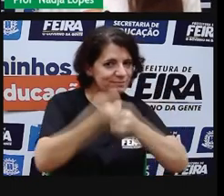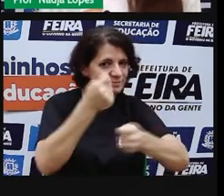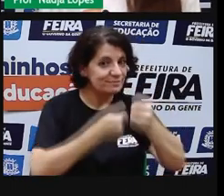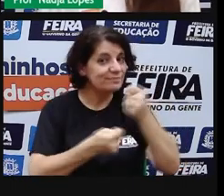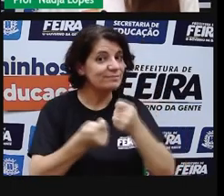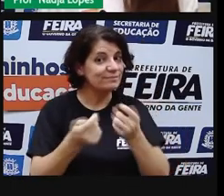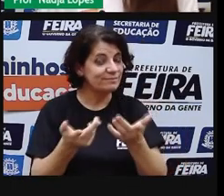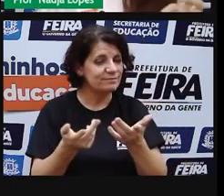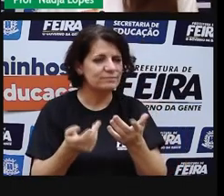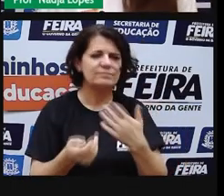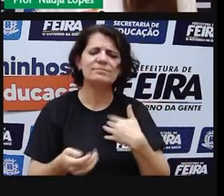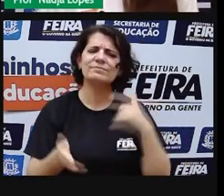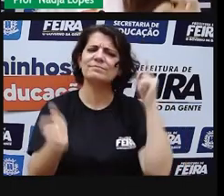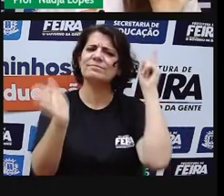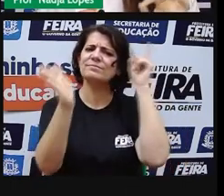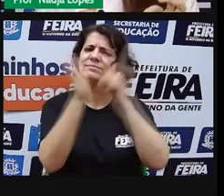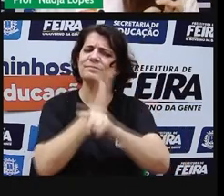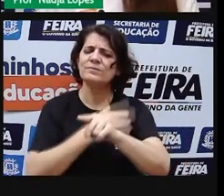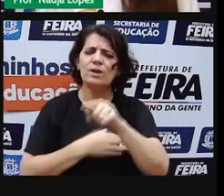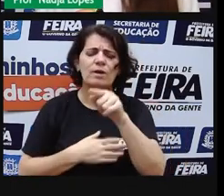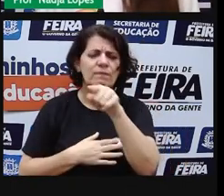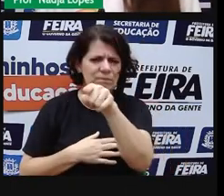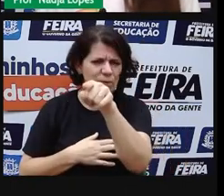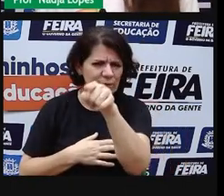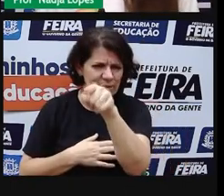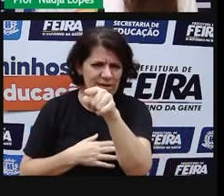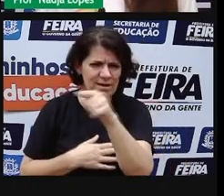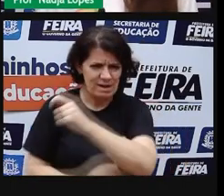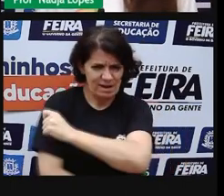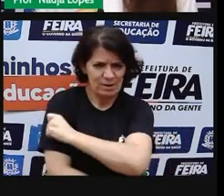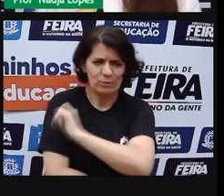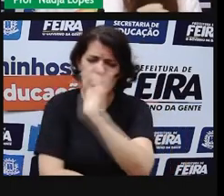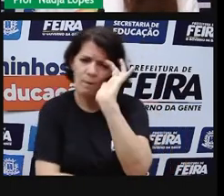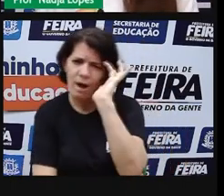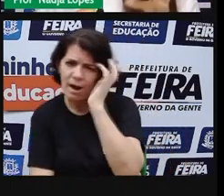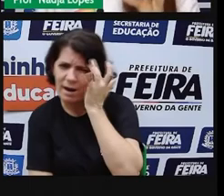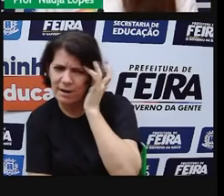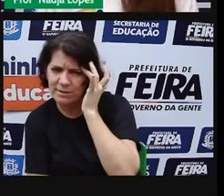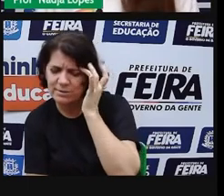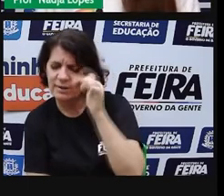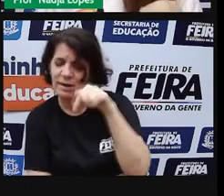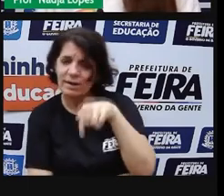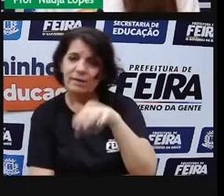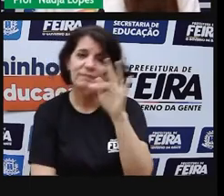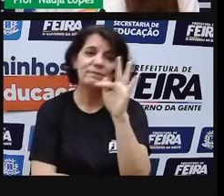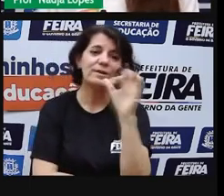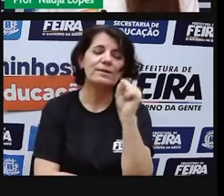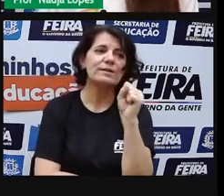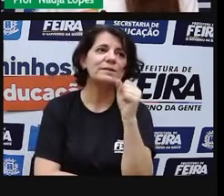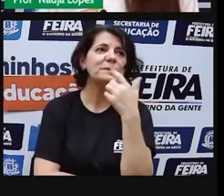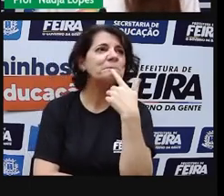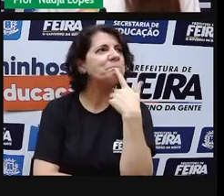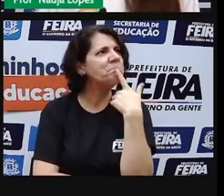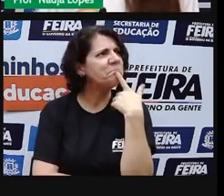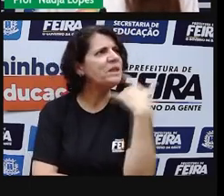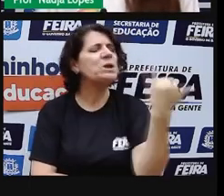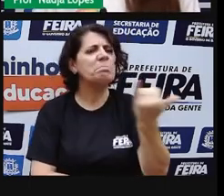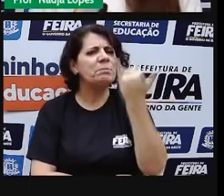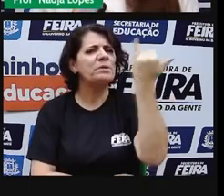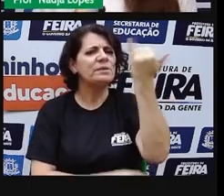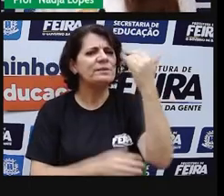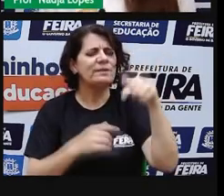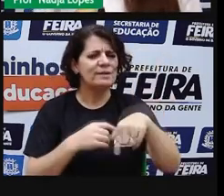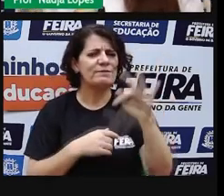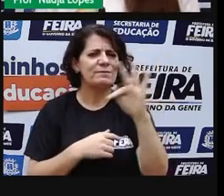econômica de maior potência? Você acha que a nossa cidade, ela exerce qual atividade importante na nossa